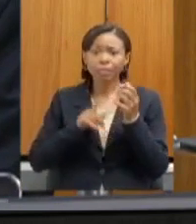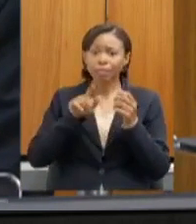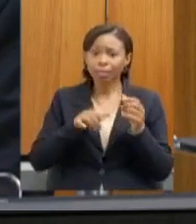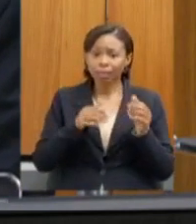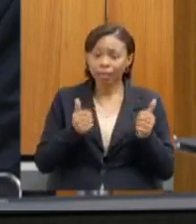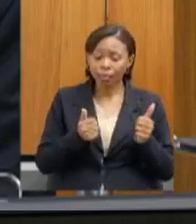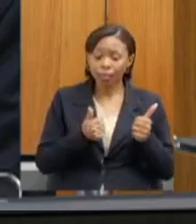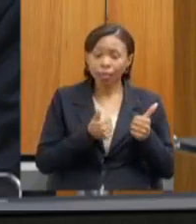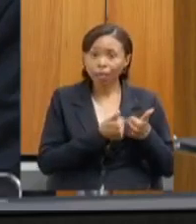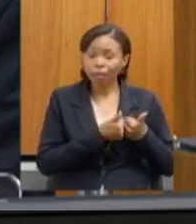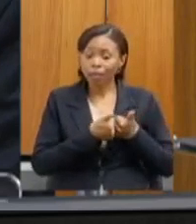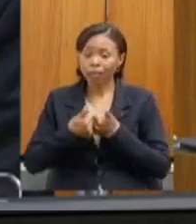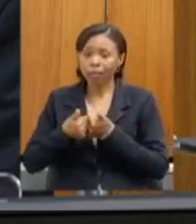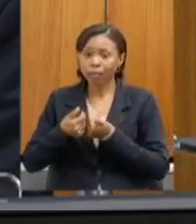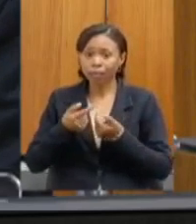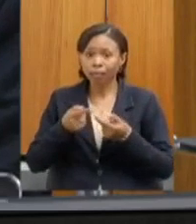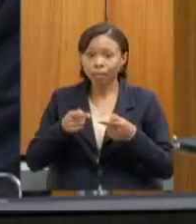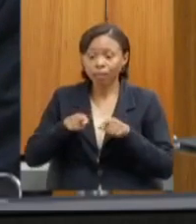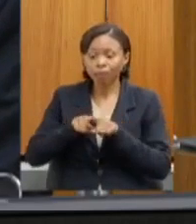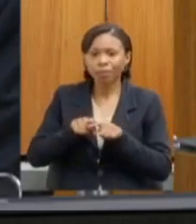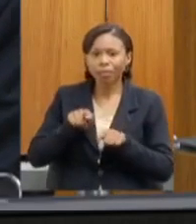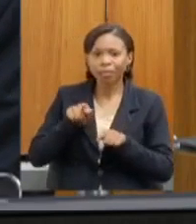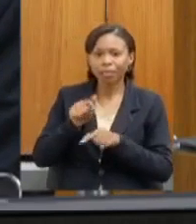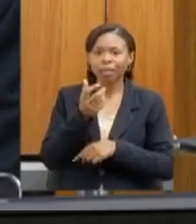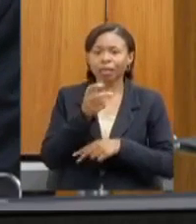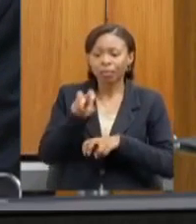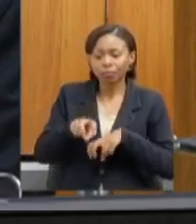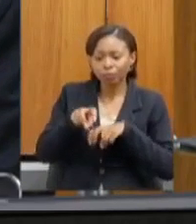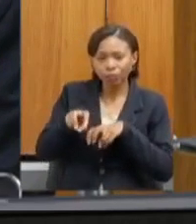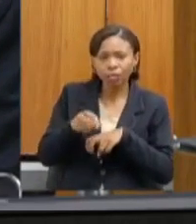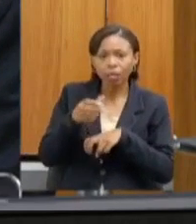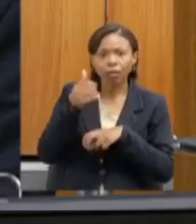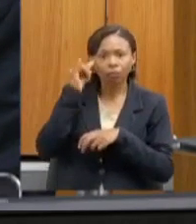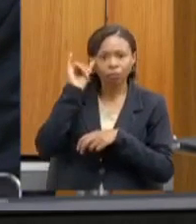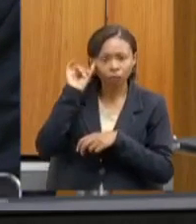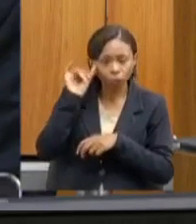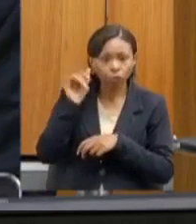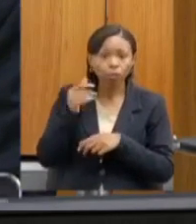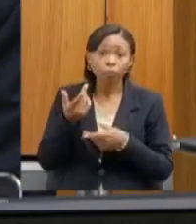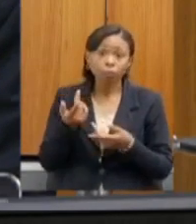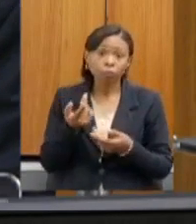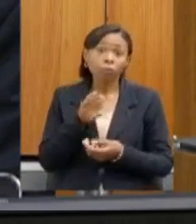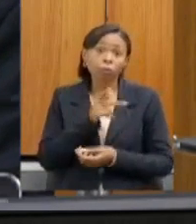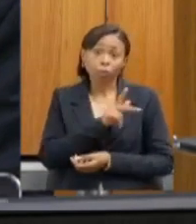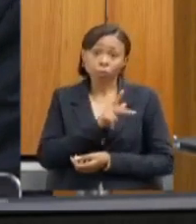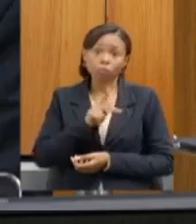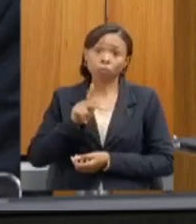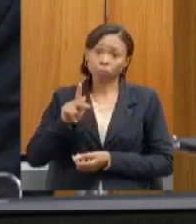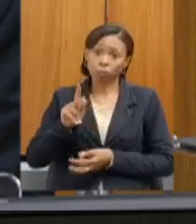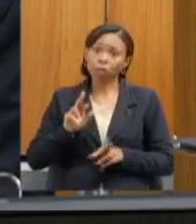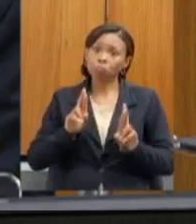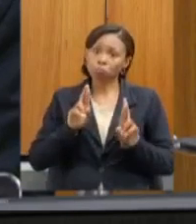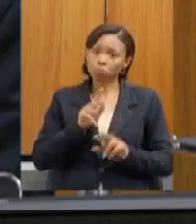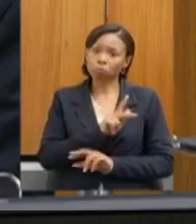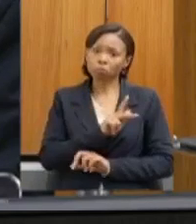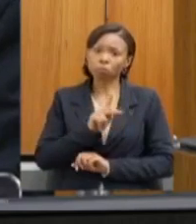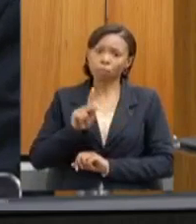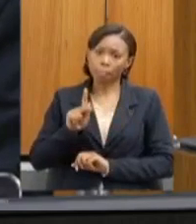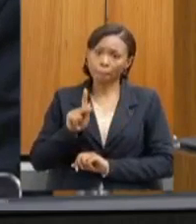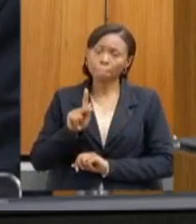da Agropecuária e Agroindústria, especialmente por ser conduzida por um presidente que, mais do que uma